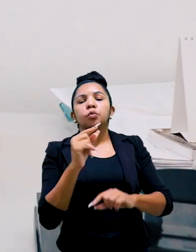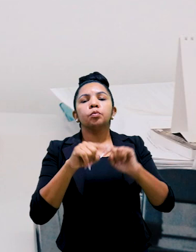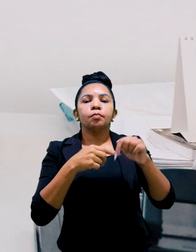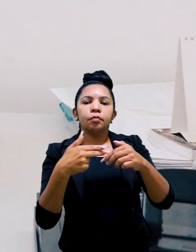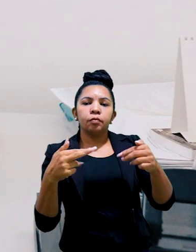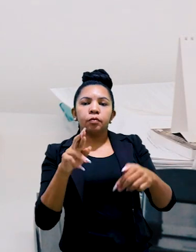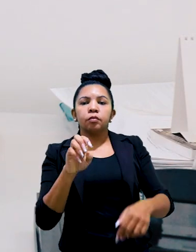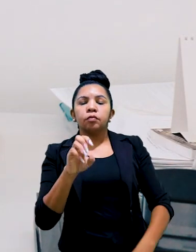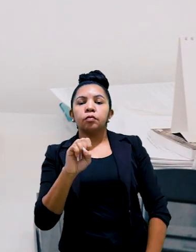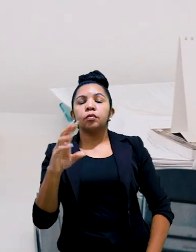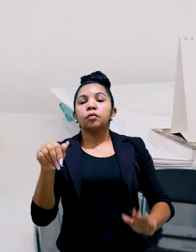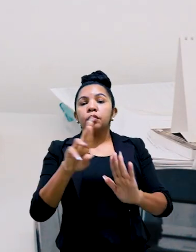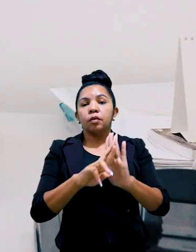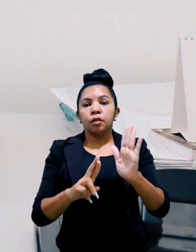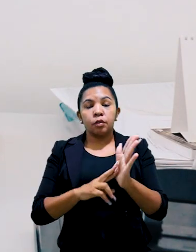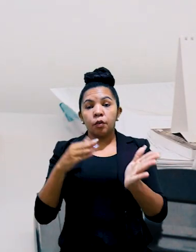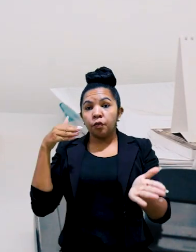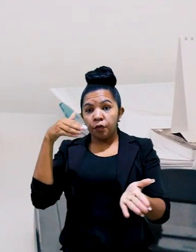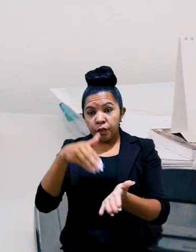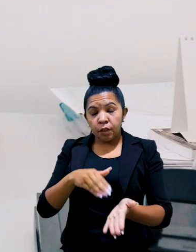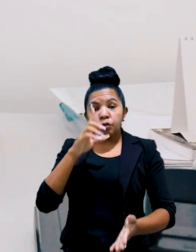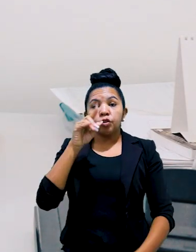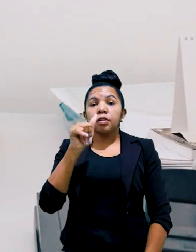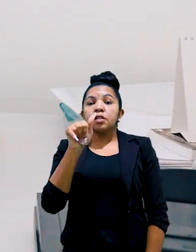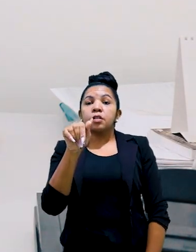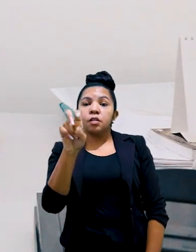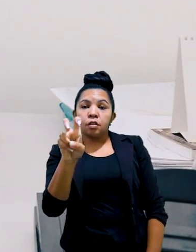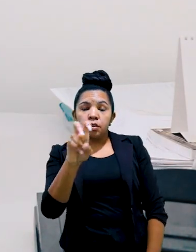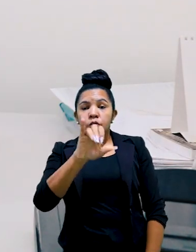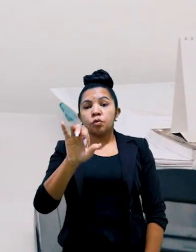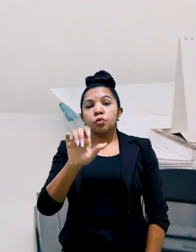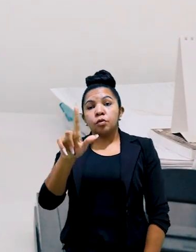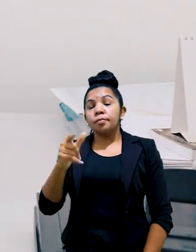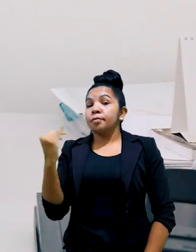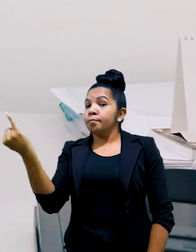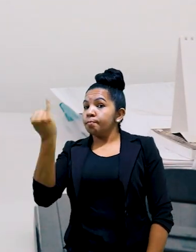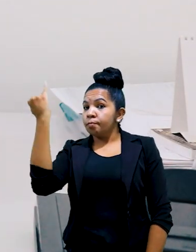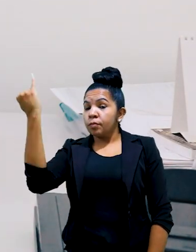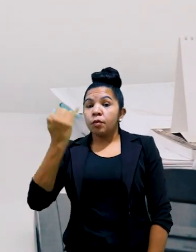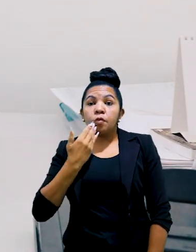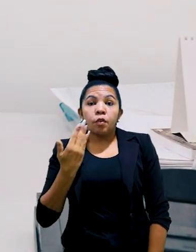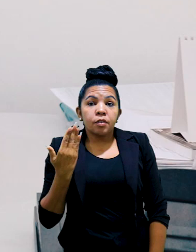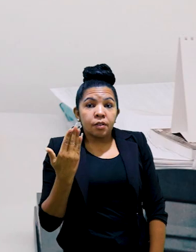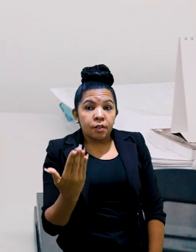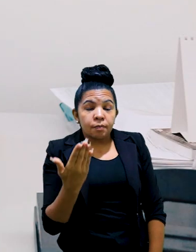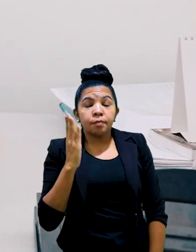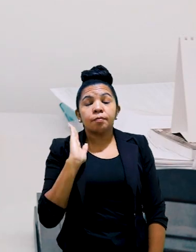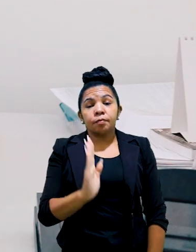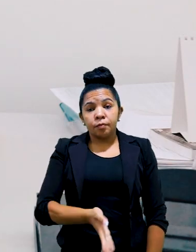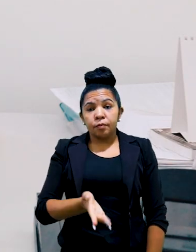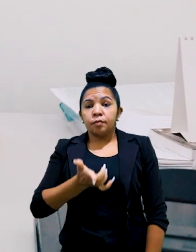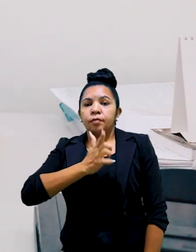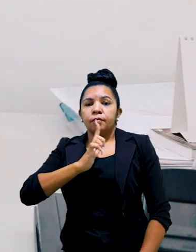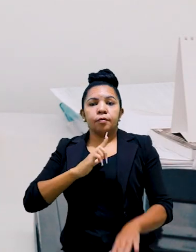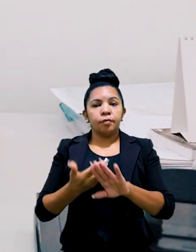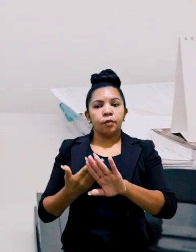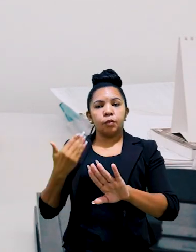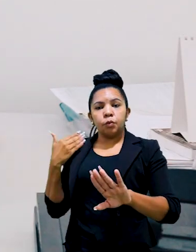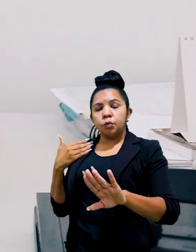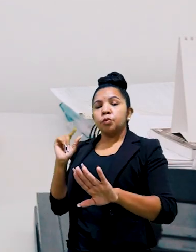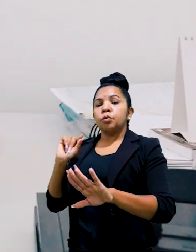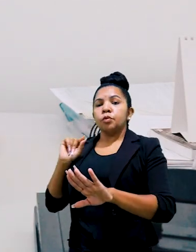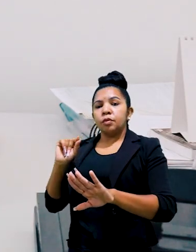depois disso a relação definitiva sai dia 15 de julho. Então é importante, você que solicitou sua isenção